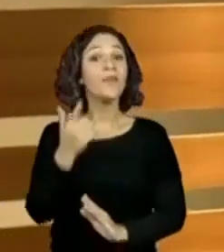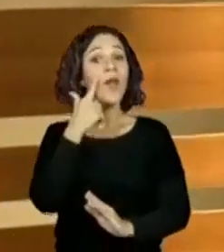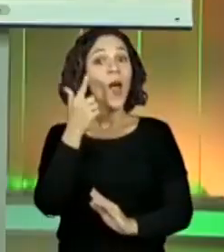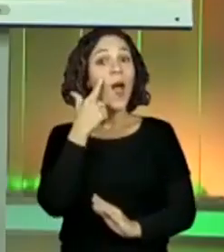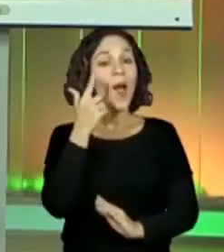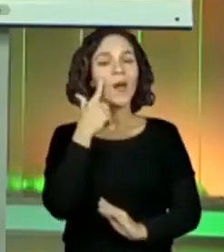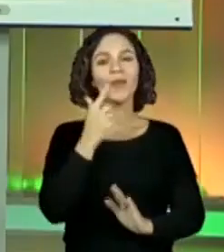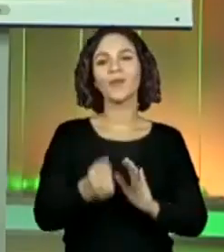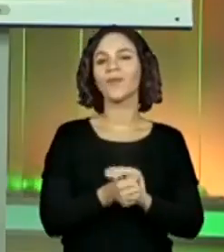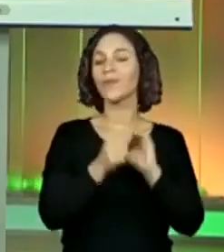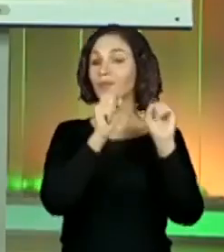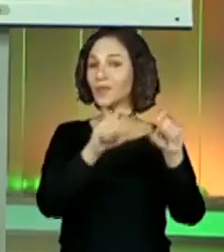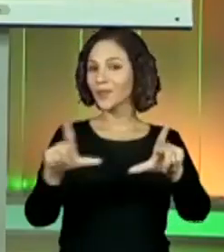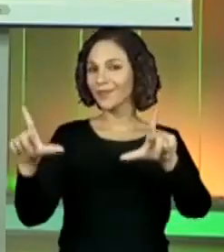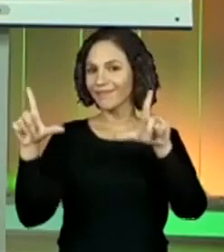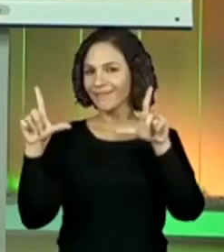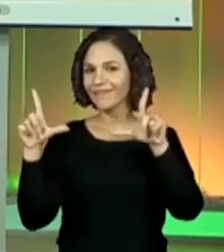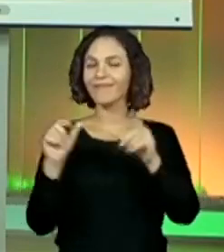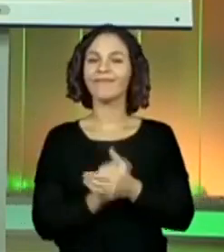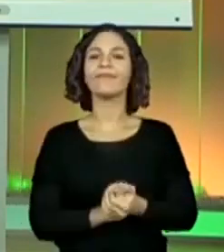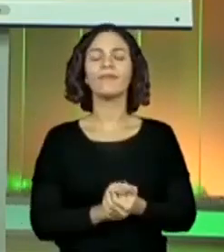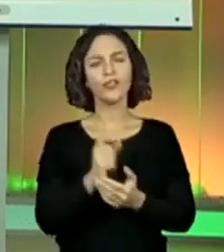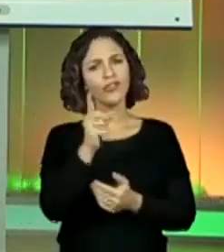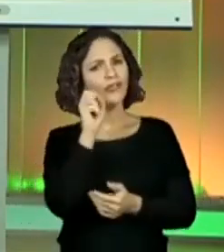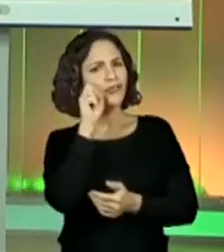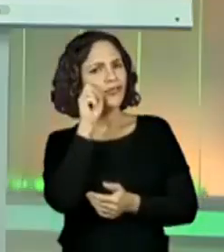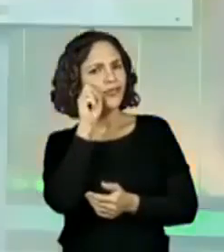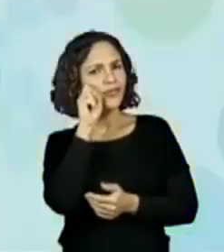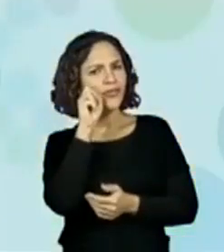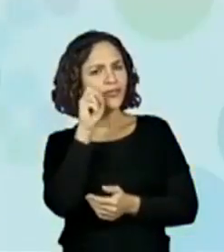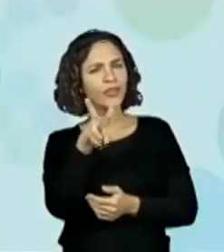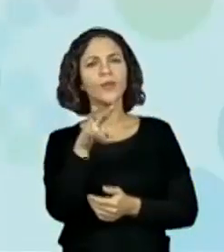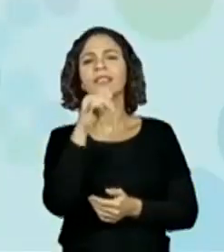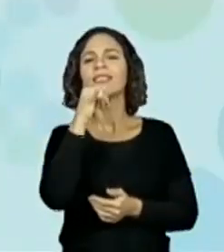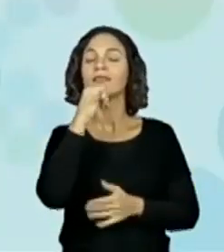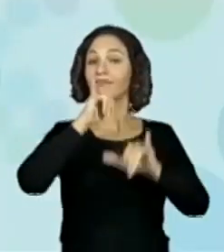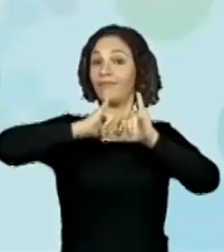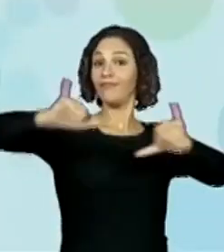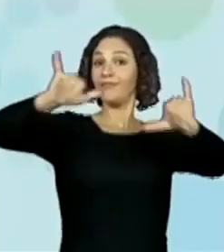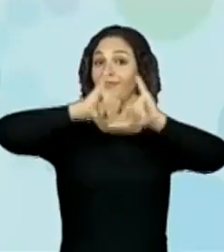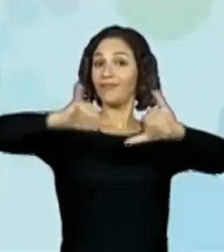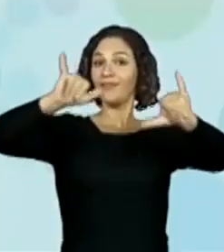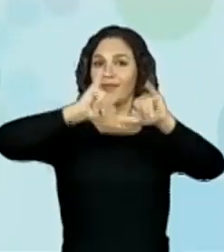aqui na tela. Vamos lá. Você já viu uma promoção como essa daqui?